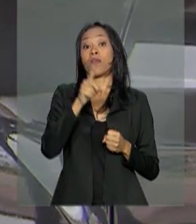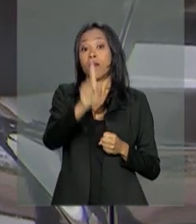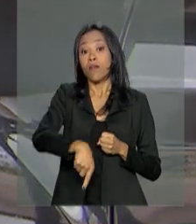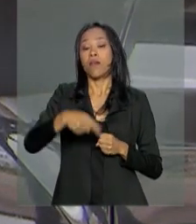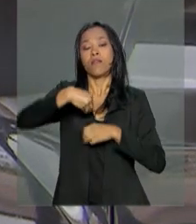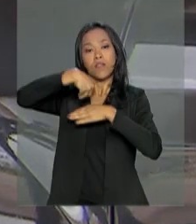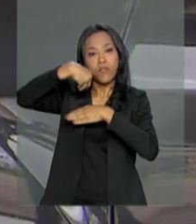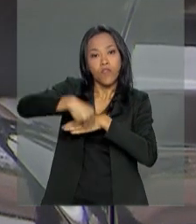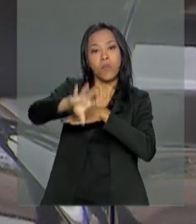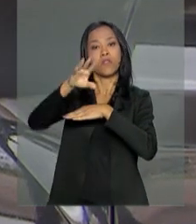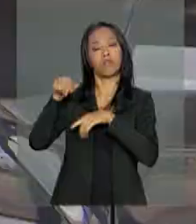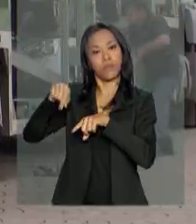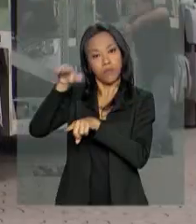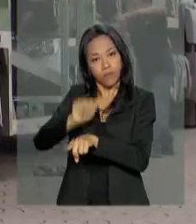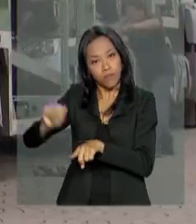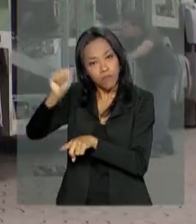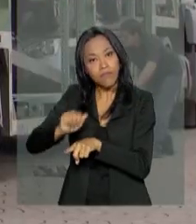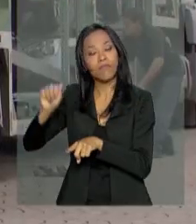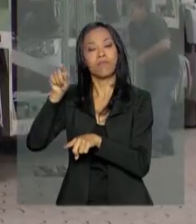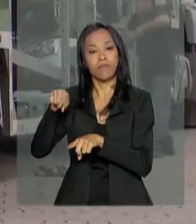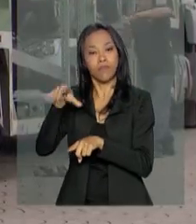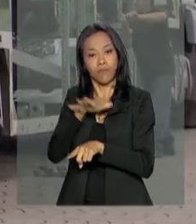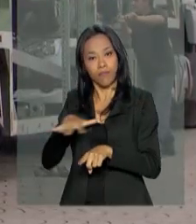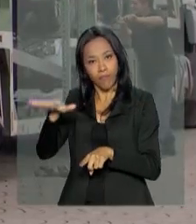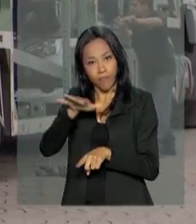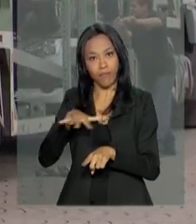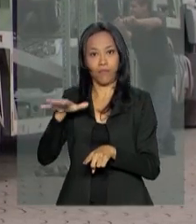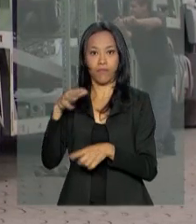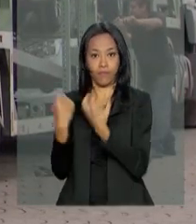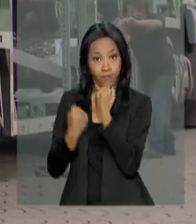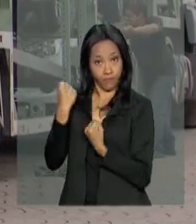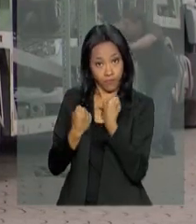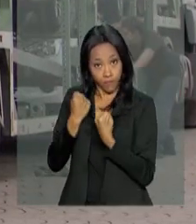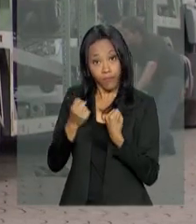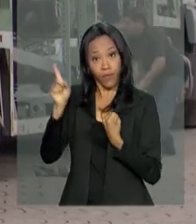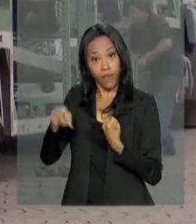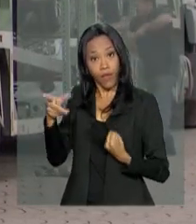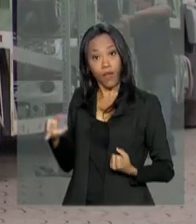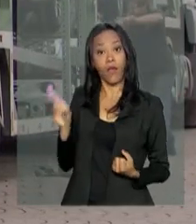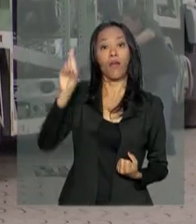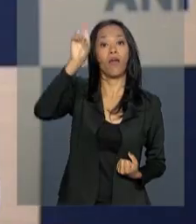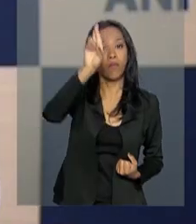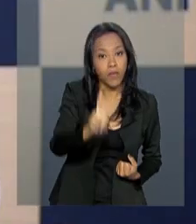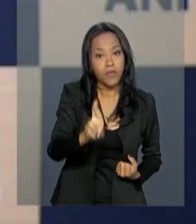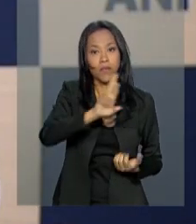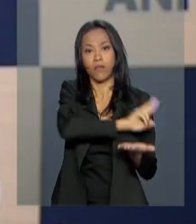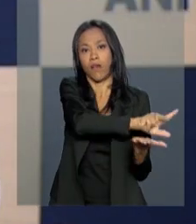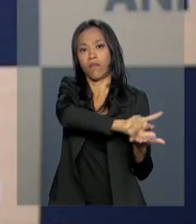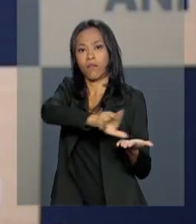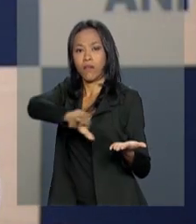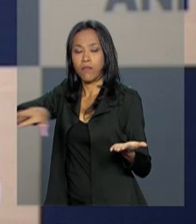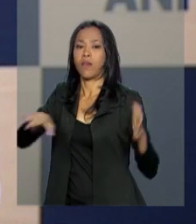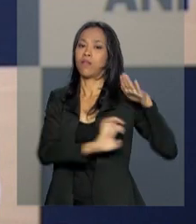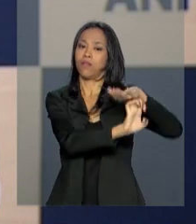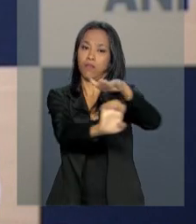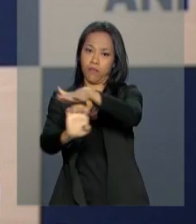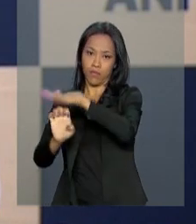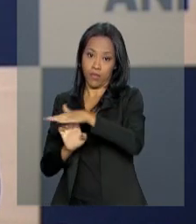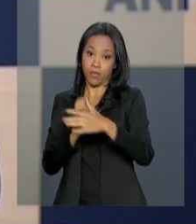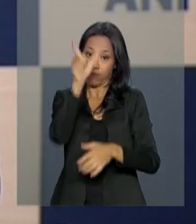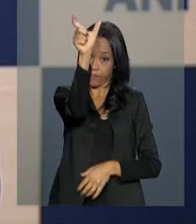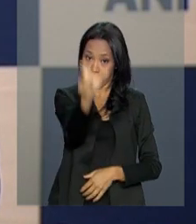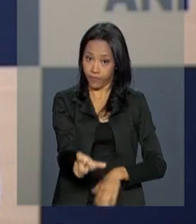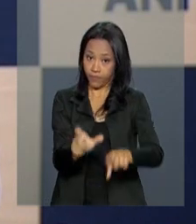dos Fabricantes de Veículos Automotores, que representa as montadoras. Para o presidente Danfávia,